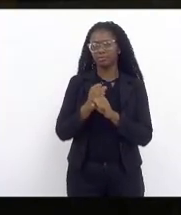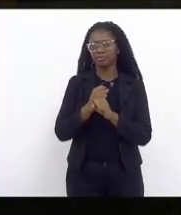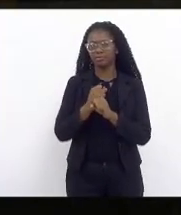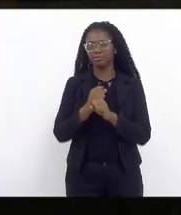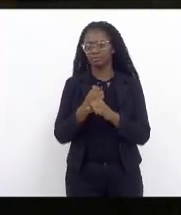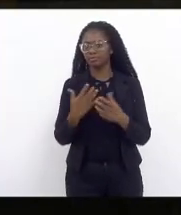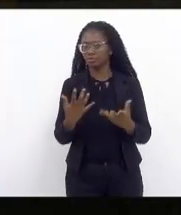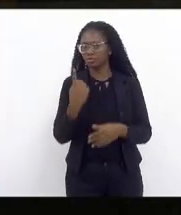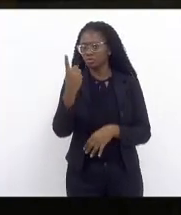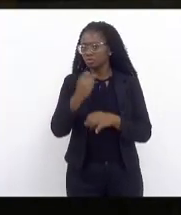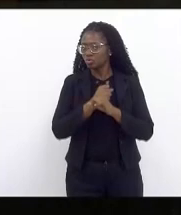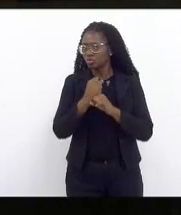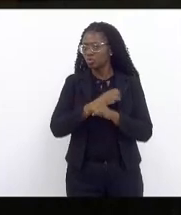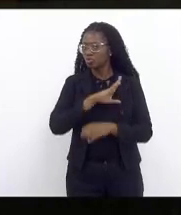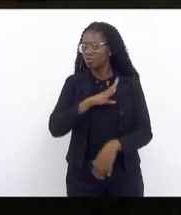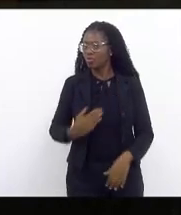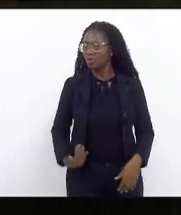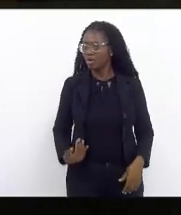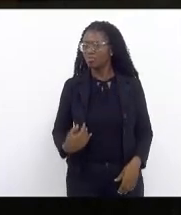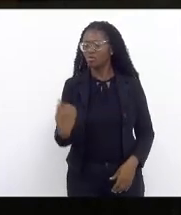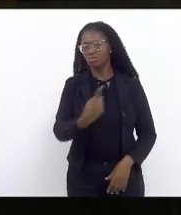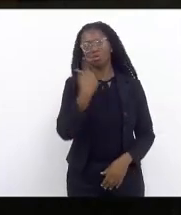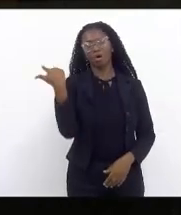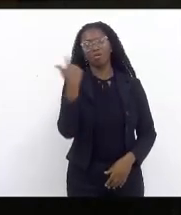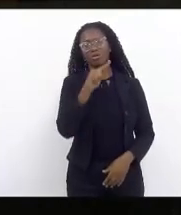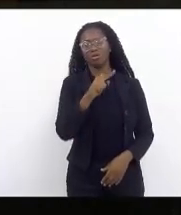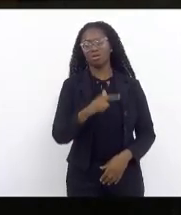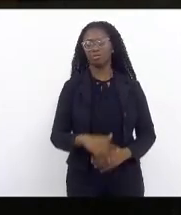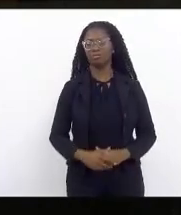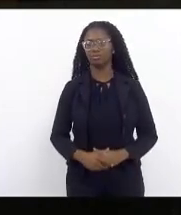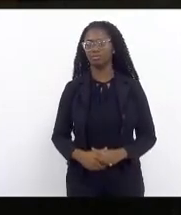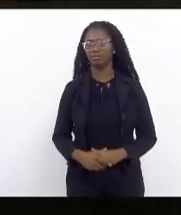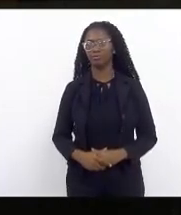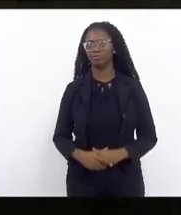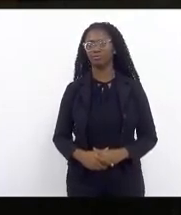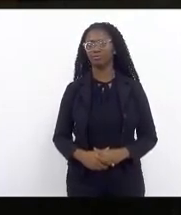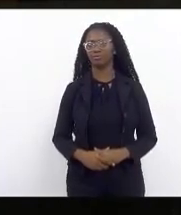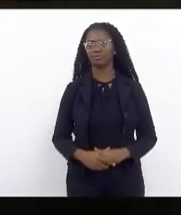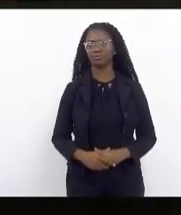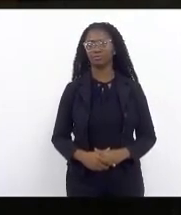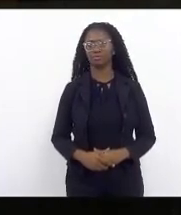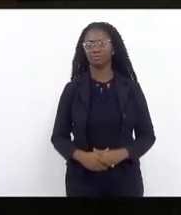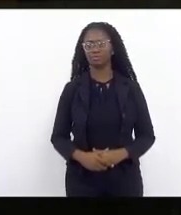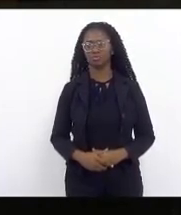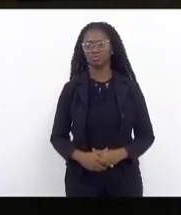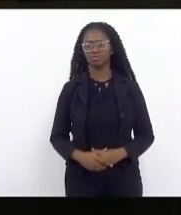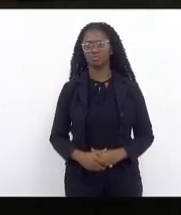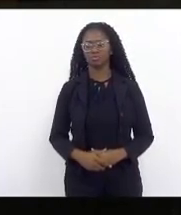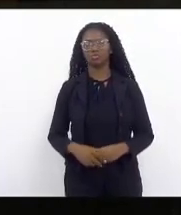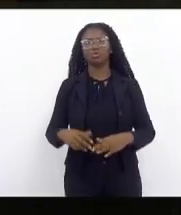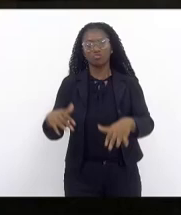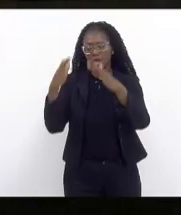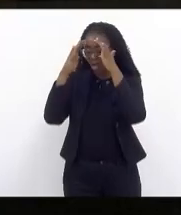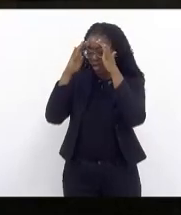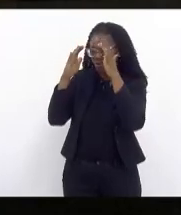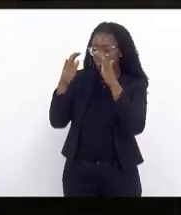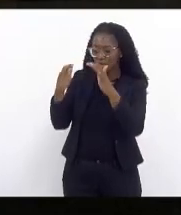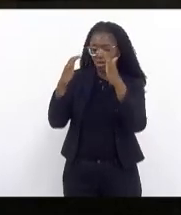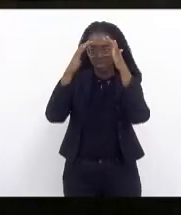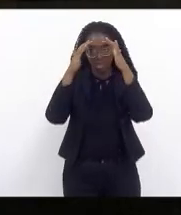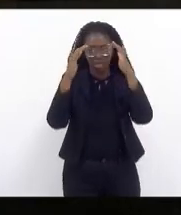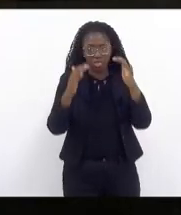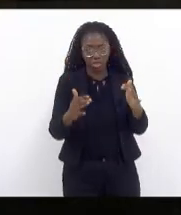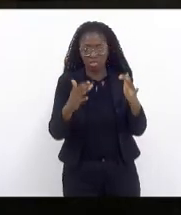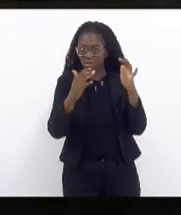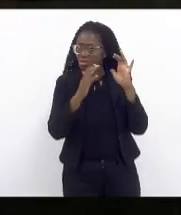um ano nós conseguimos fazendo a respeitosa e necessária adesão do regime